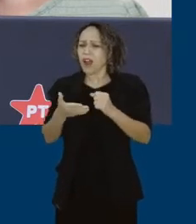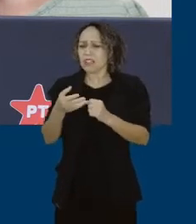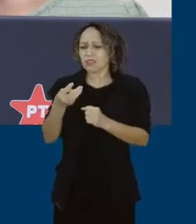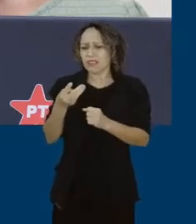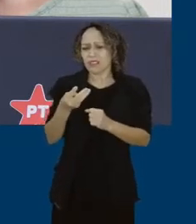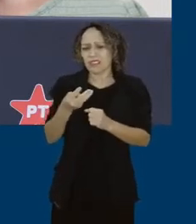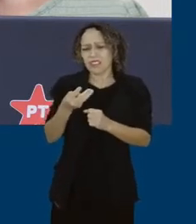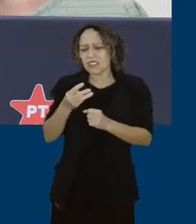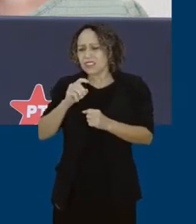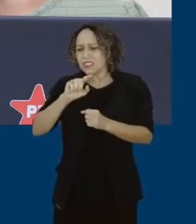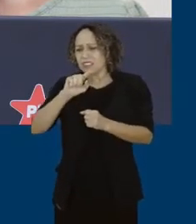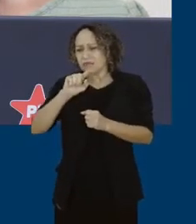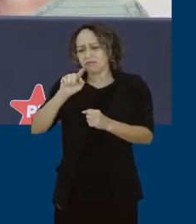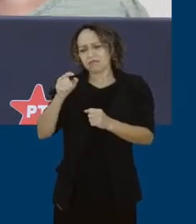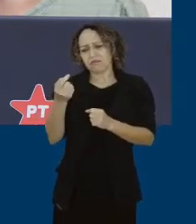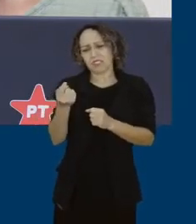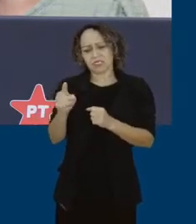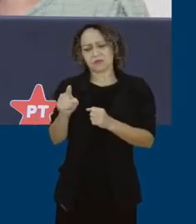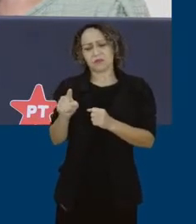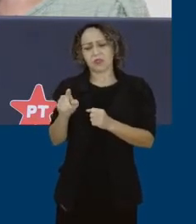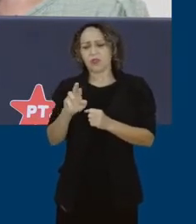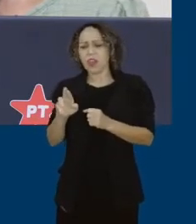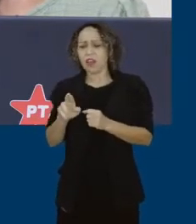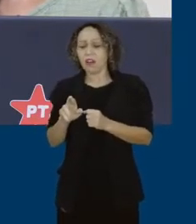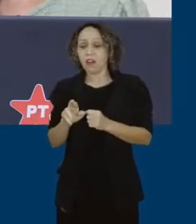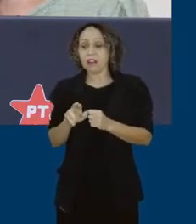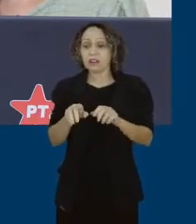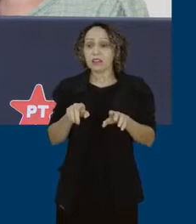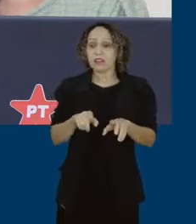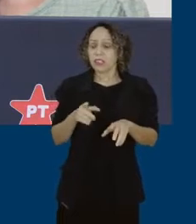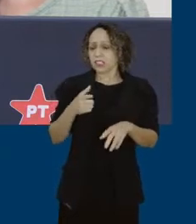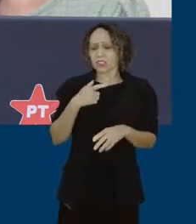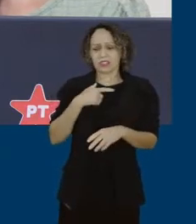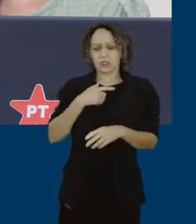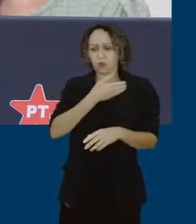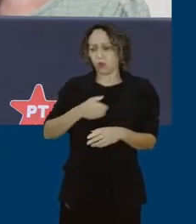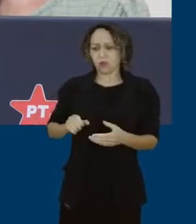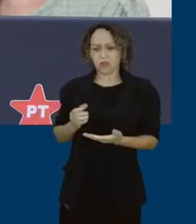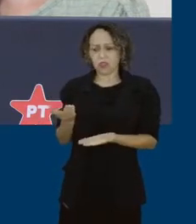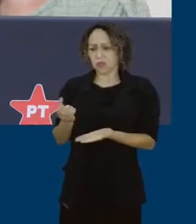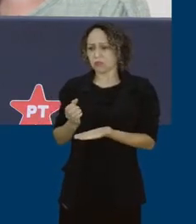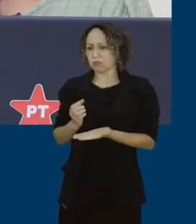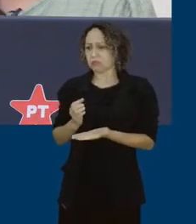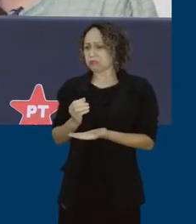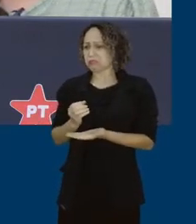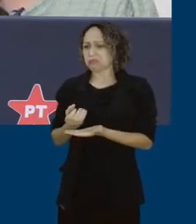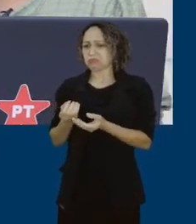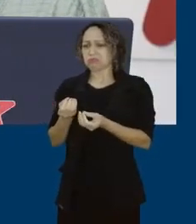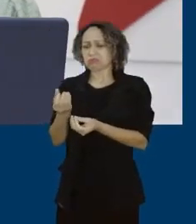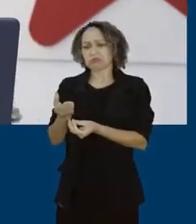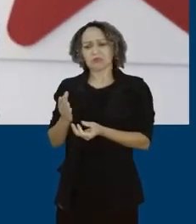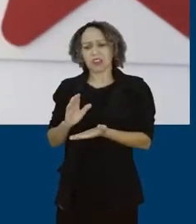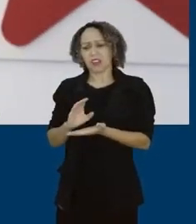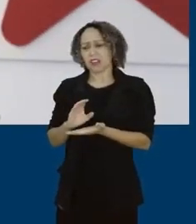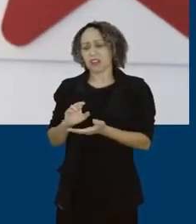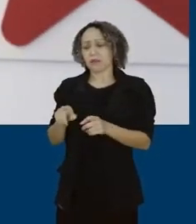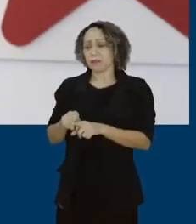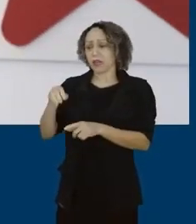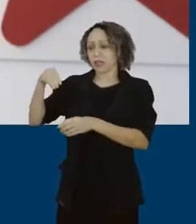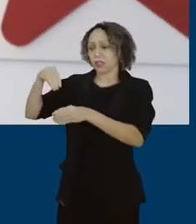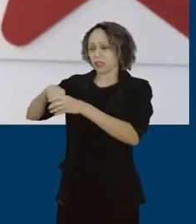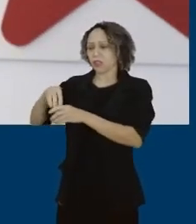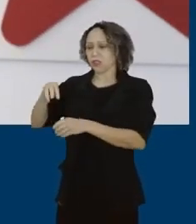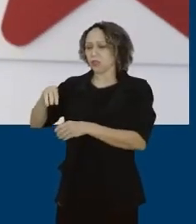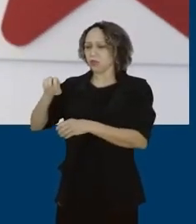contrapartida, no MEC, corrupção de milhões, centenas de milhões indo para o ralo. Deputado, além das denúncias,